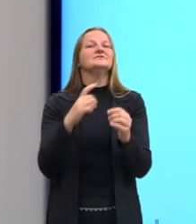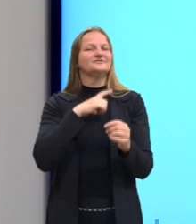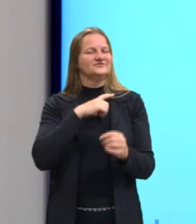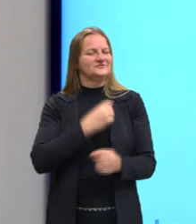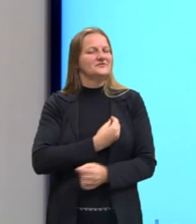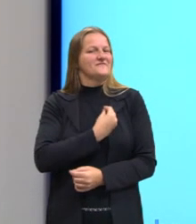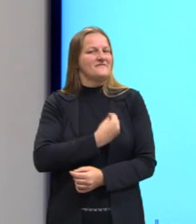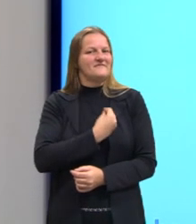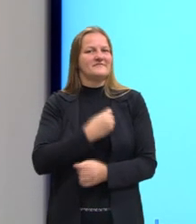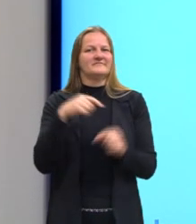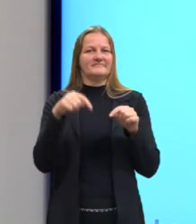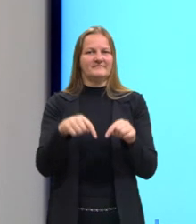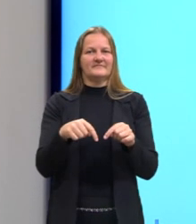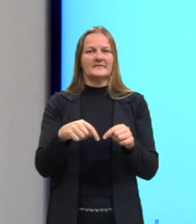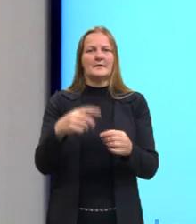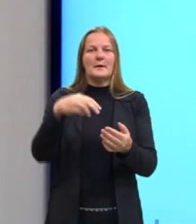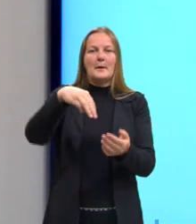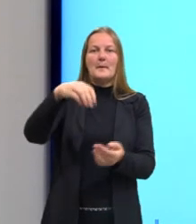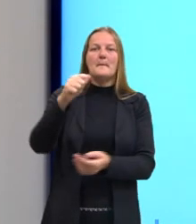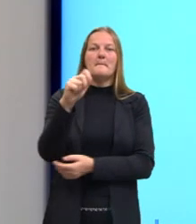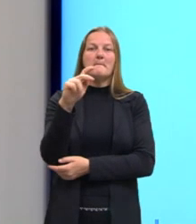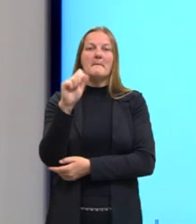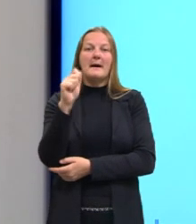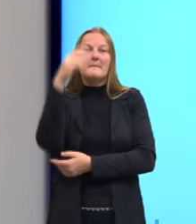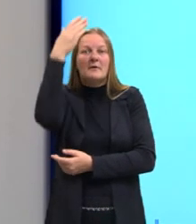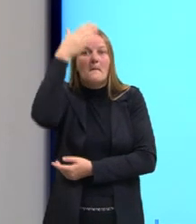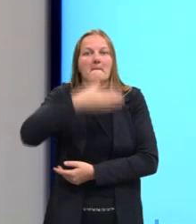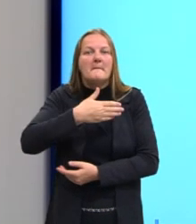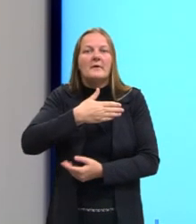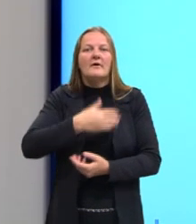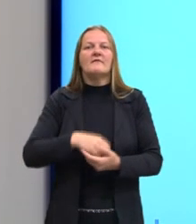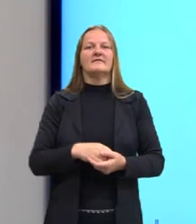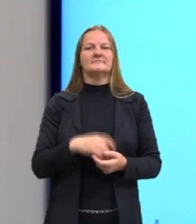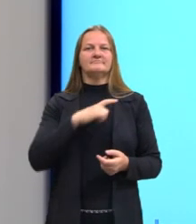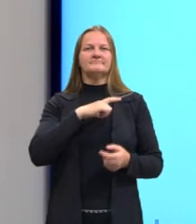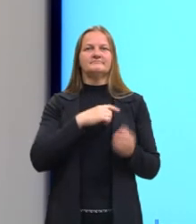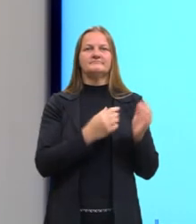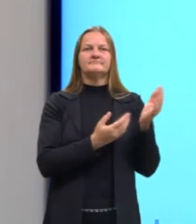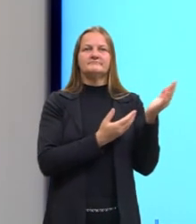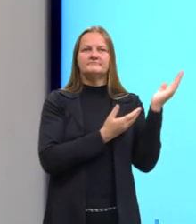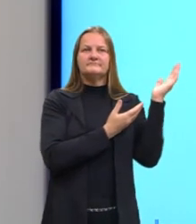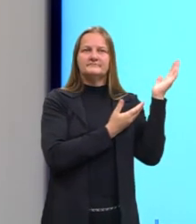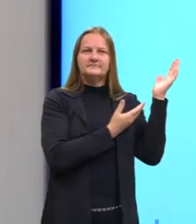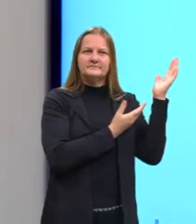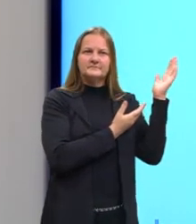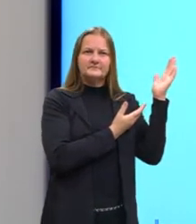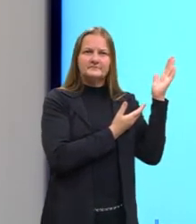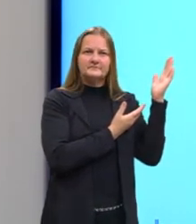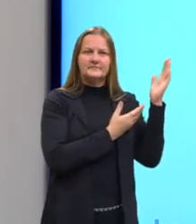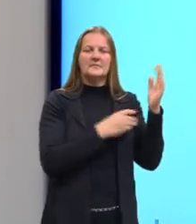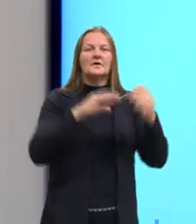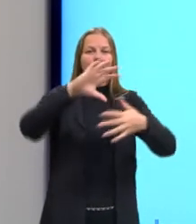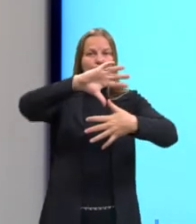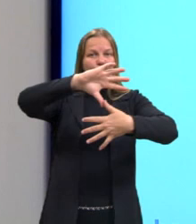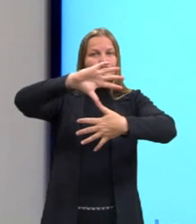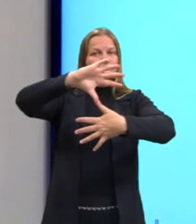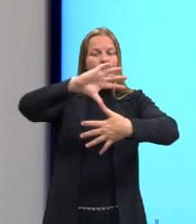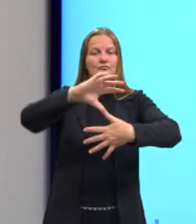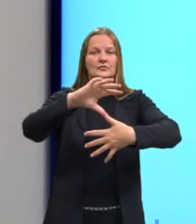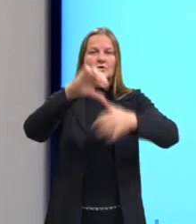existia, né? E os mapas nos comprovam isso. Então, aqui, ó, vocês podem ver, gente tem imagens da